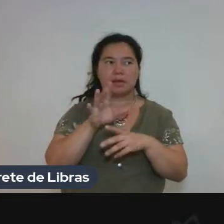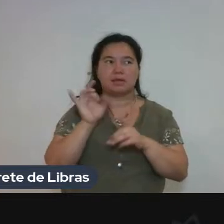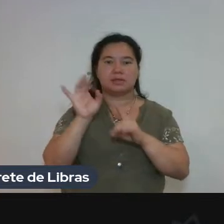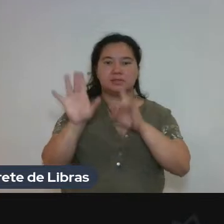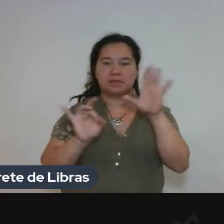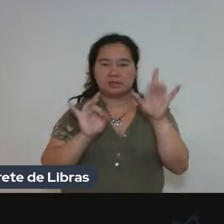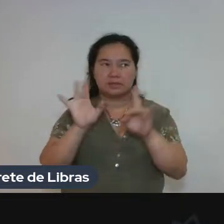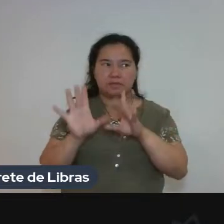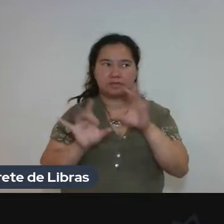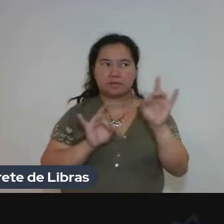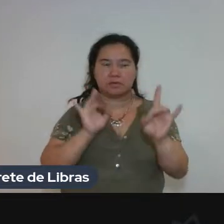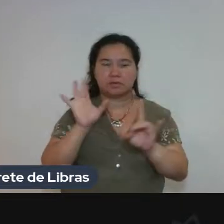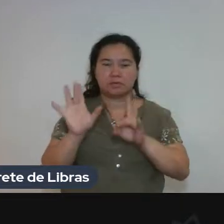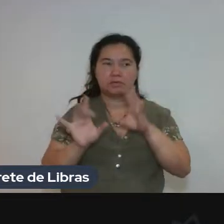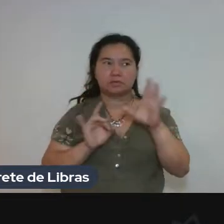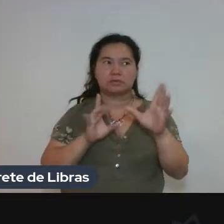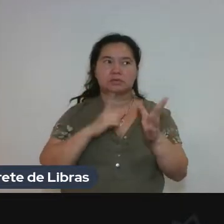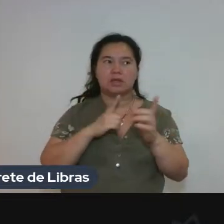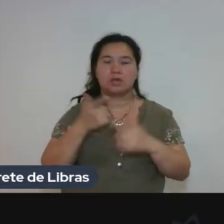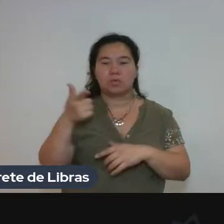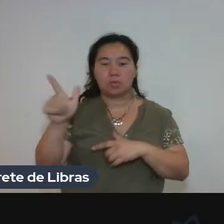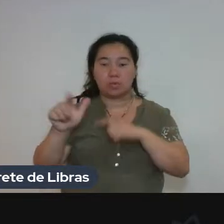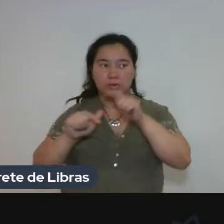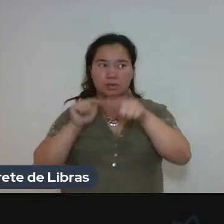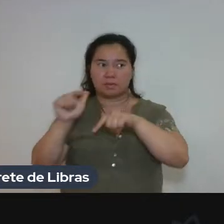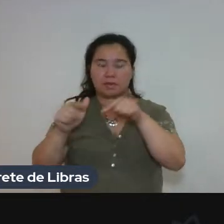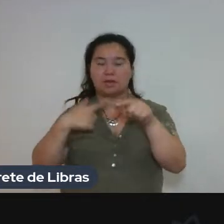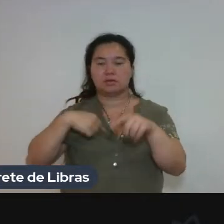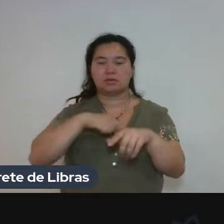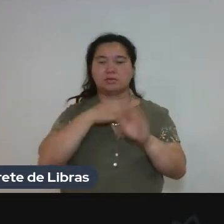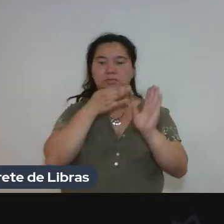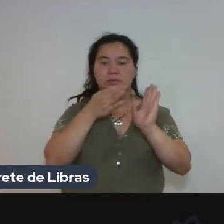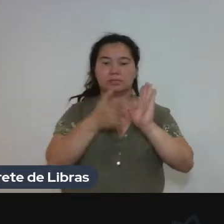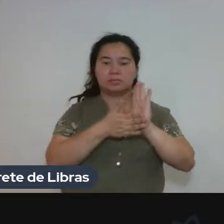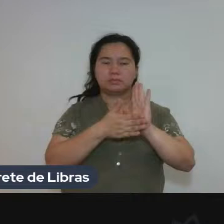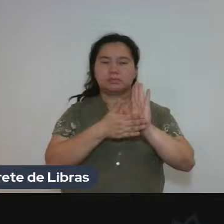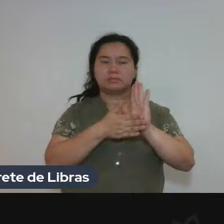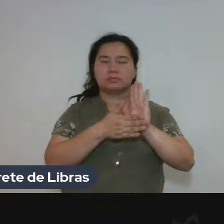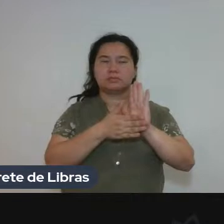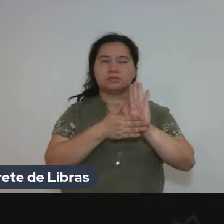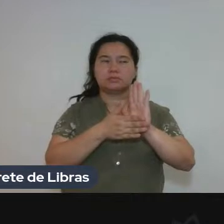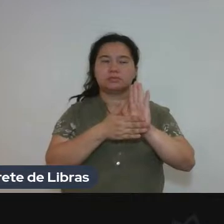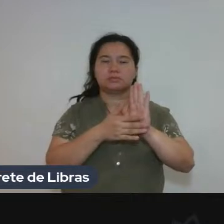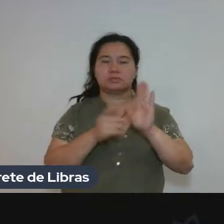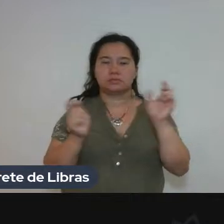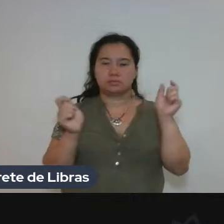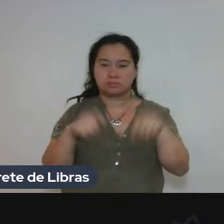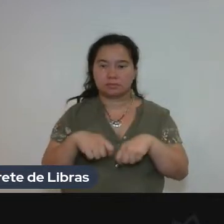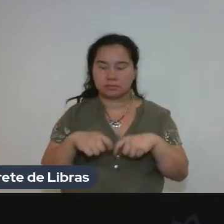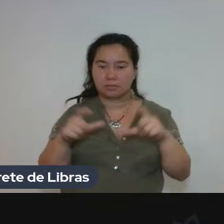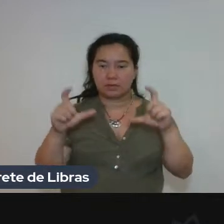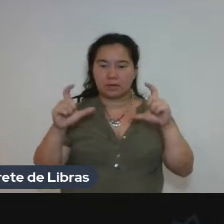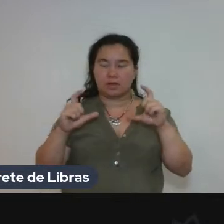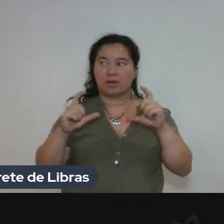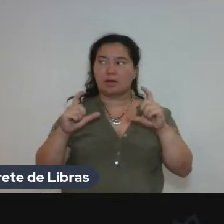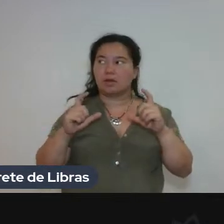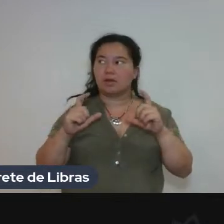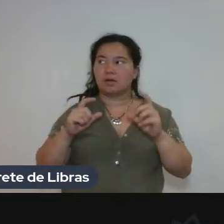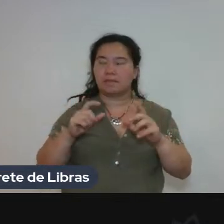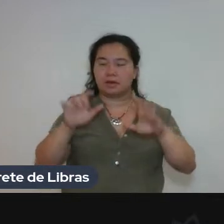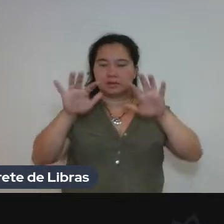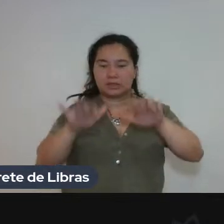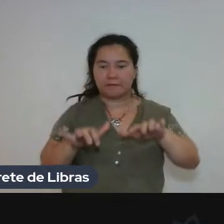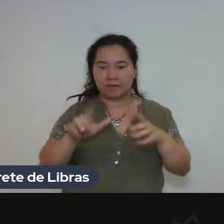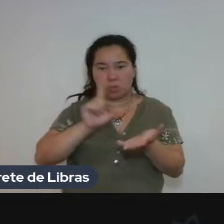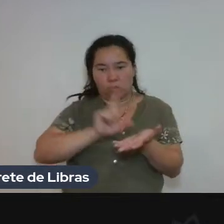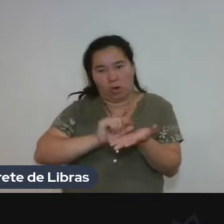em outro trabalho que a gente está desenvolvendo, e que vai ser uma possibilidade desse artigo ser mais amplo.